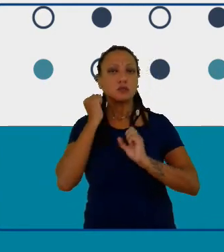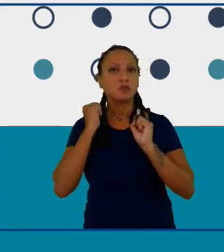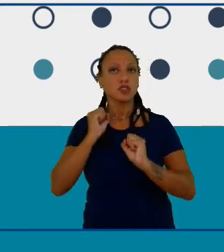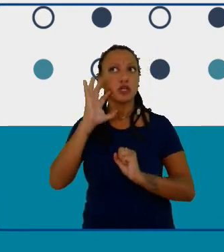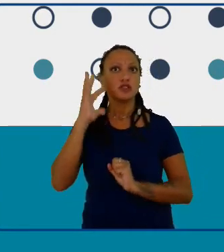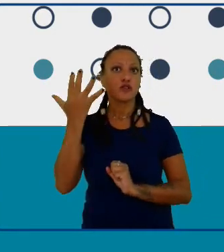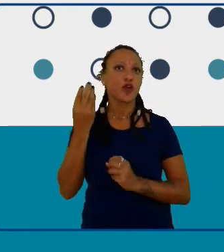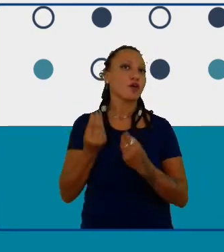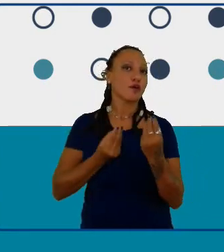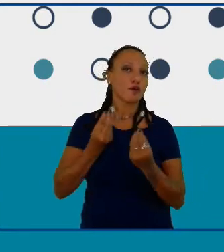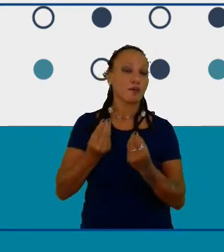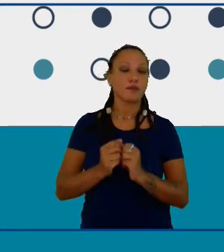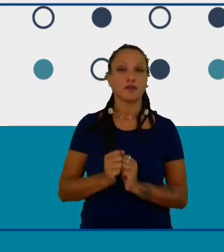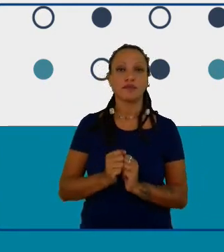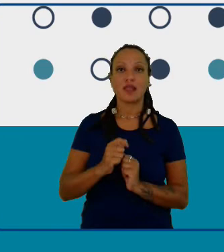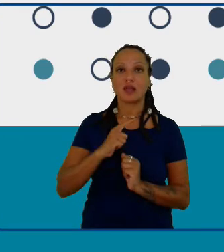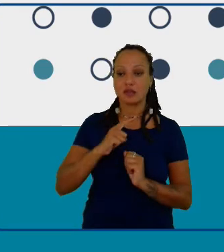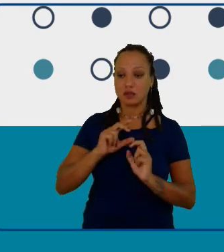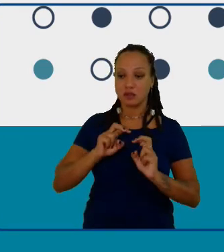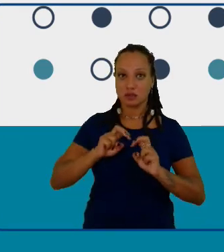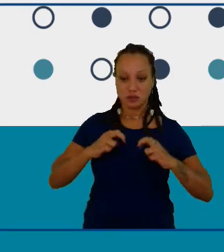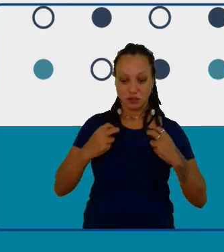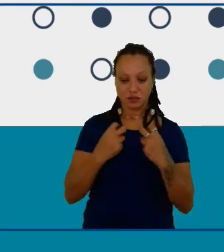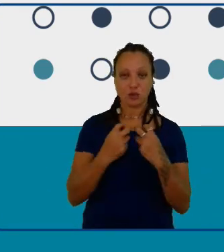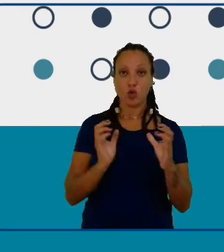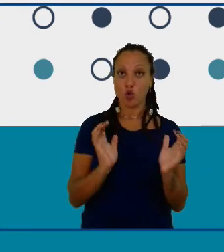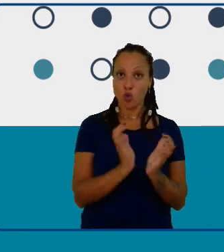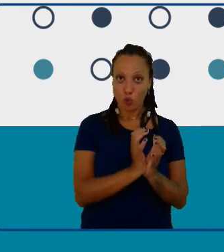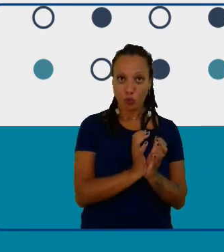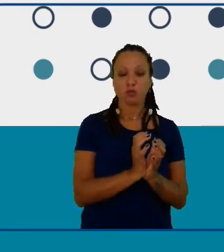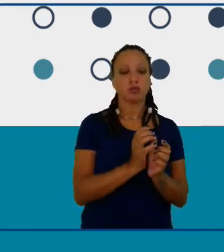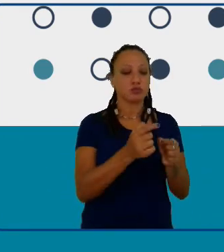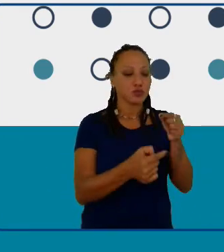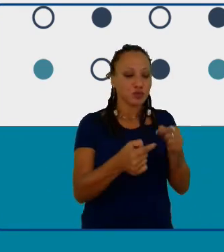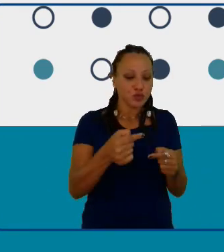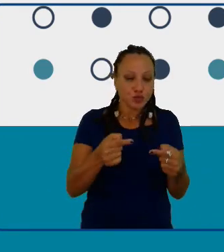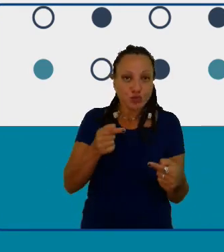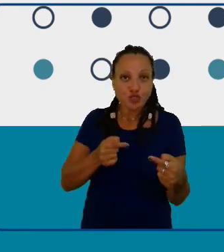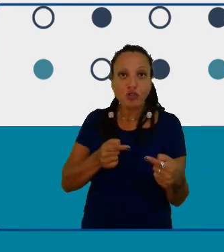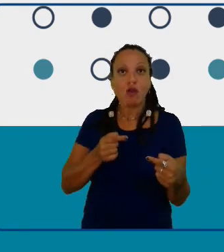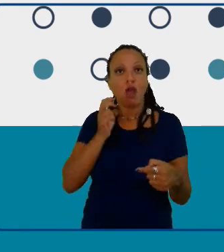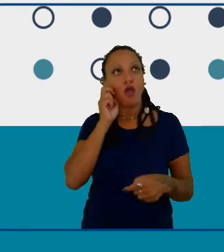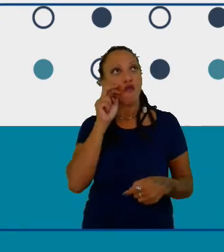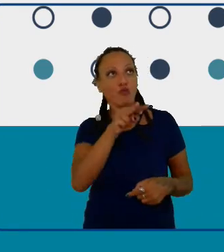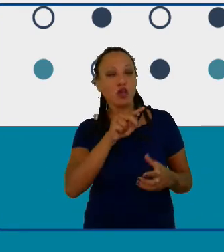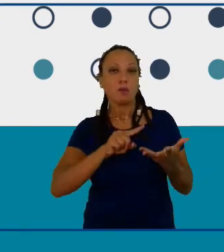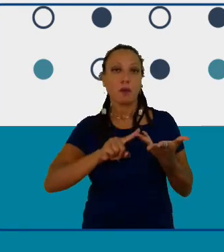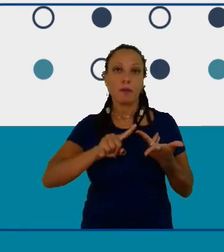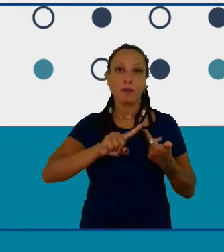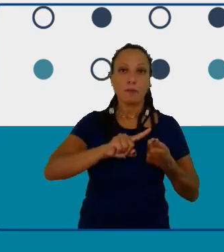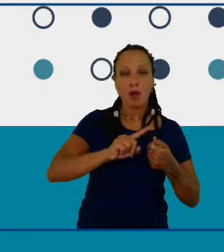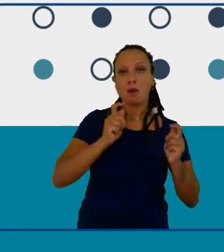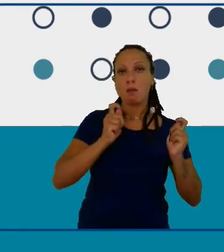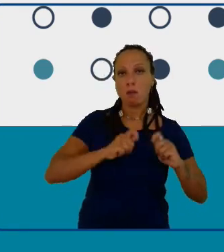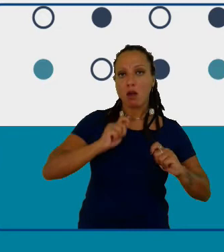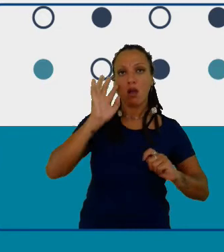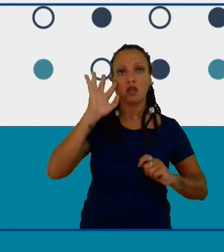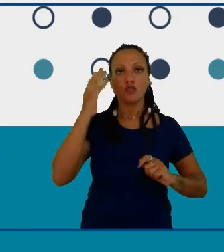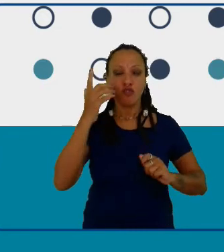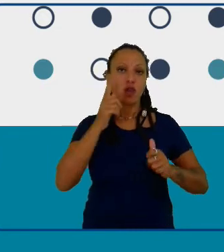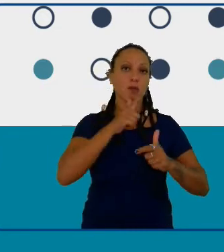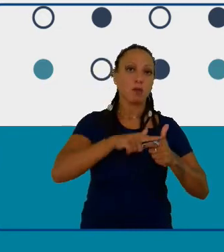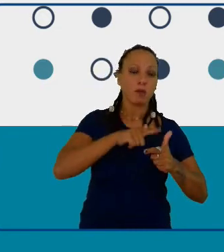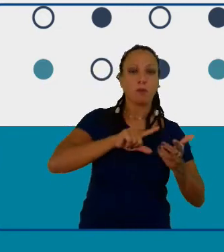a gente sentava em grupos no grupo e discutia quais projetos a gente poderia tocar e a partir dessa